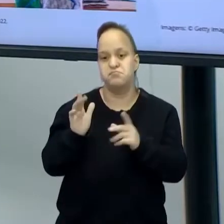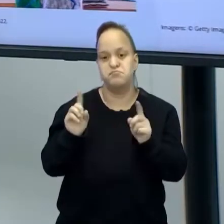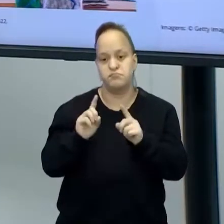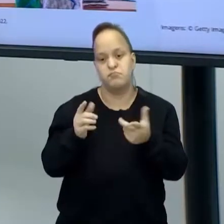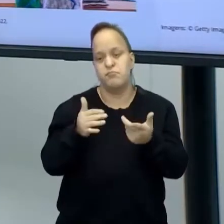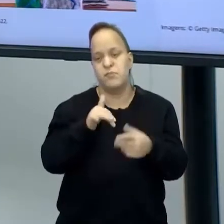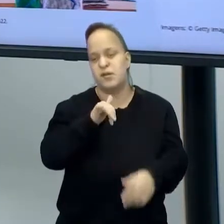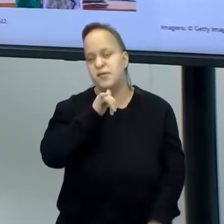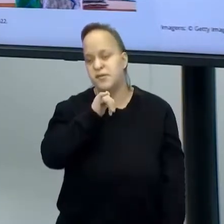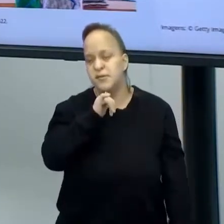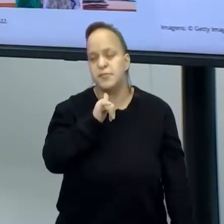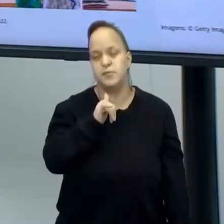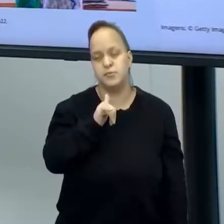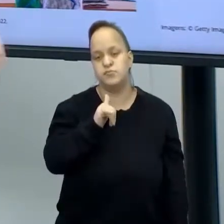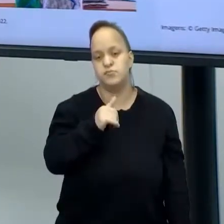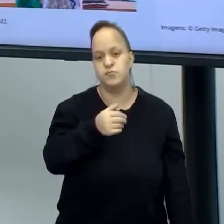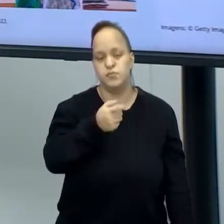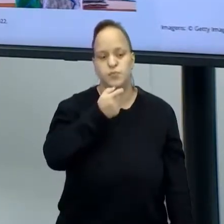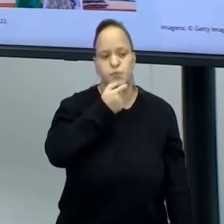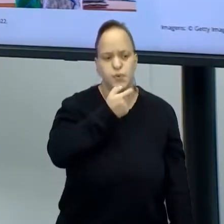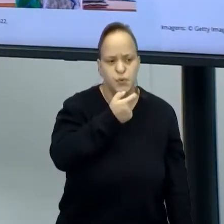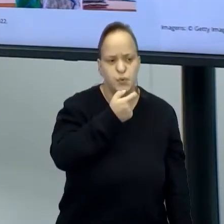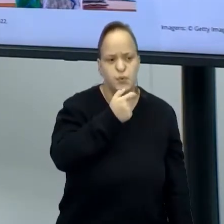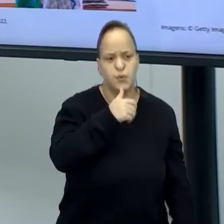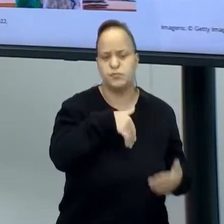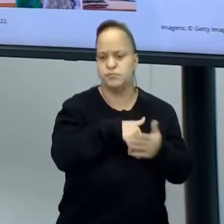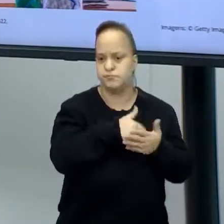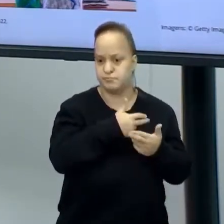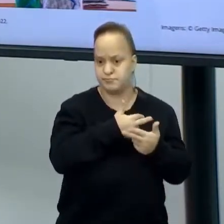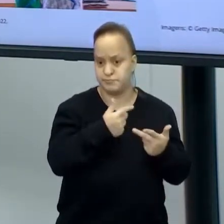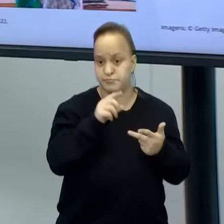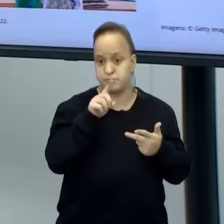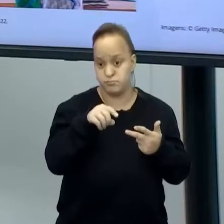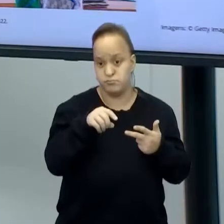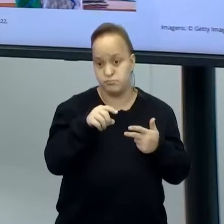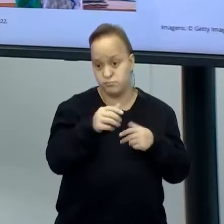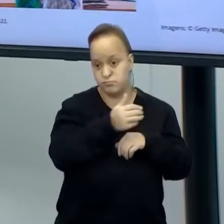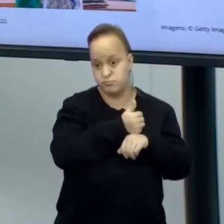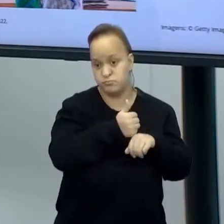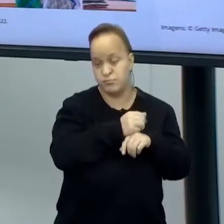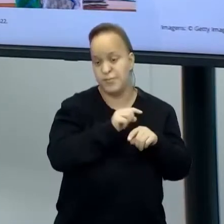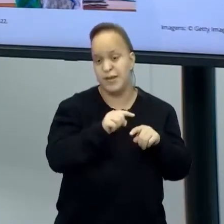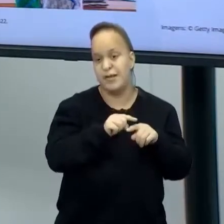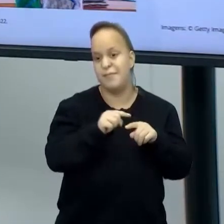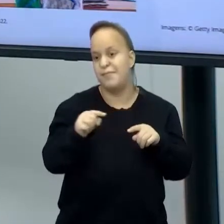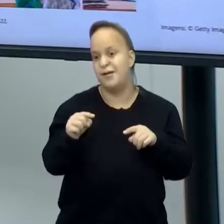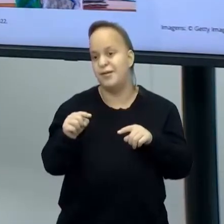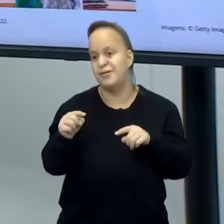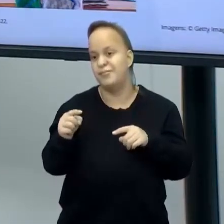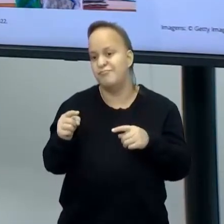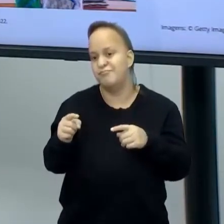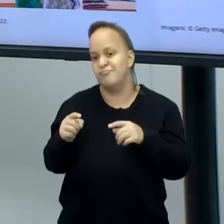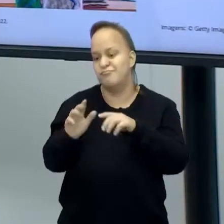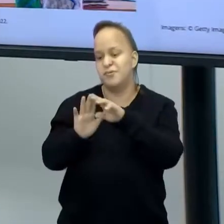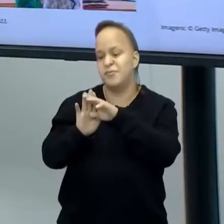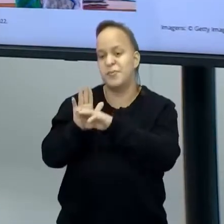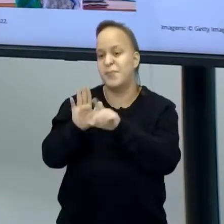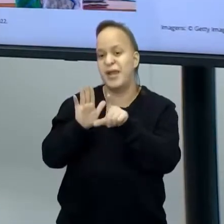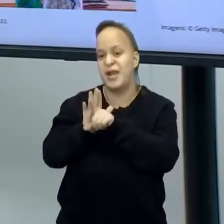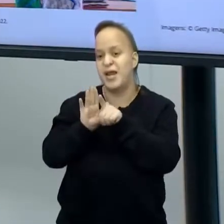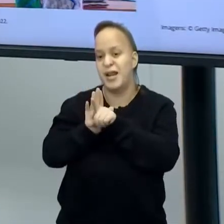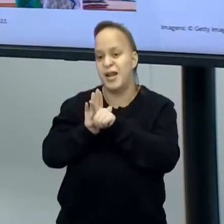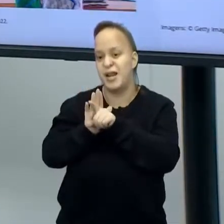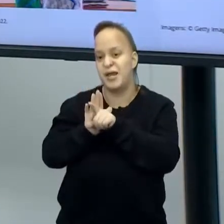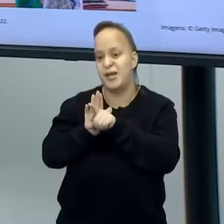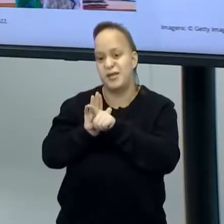de futebol, ele é um profissional, mas ele não é um profissional regulamentado. Não existe essa profissão. Existe